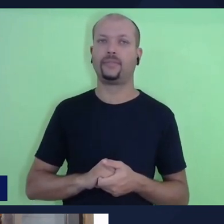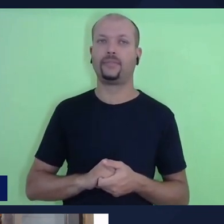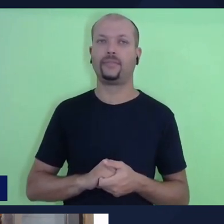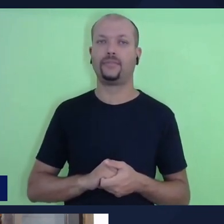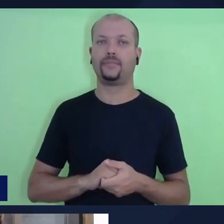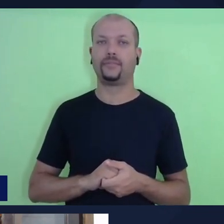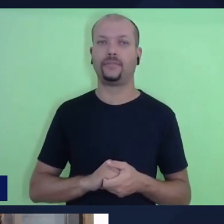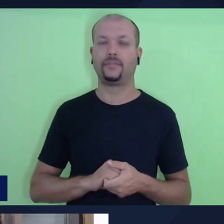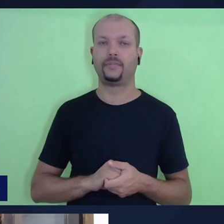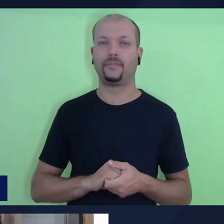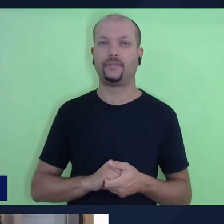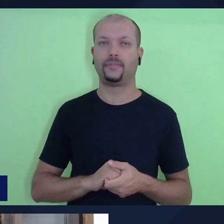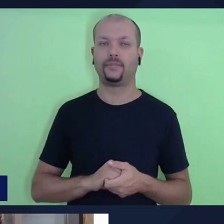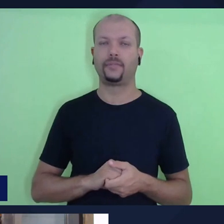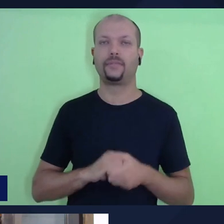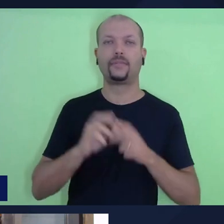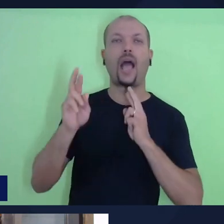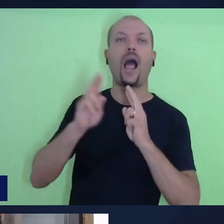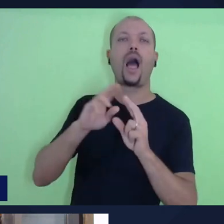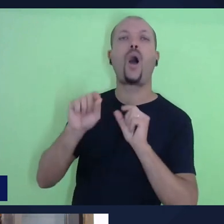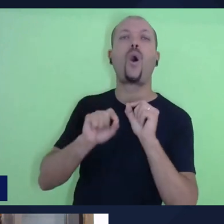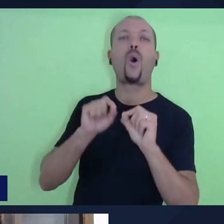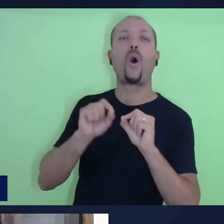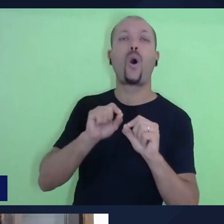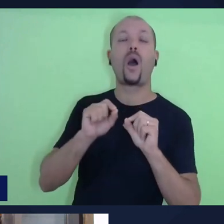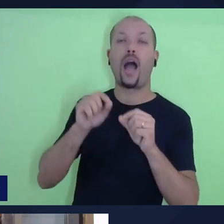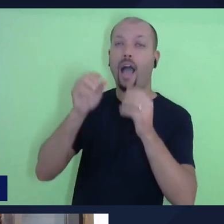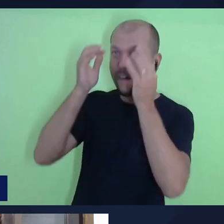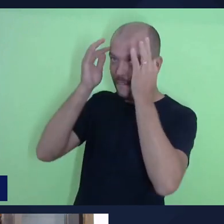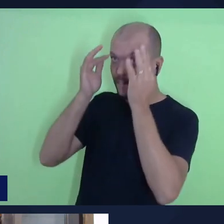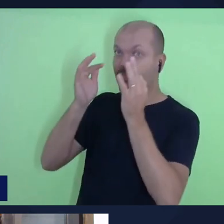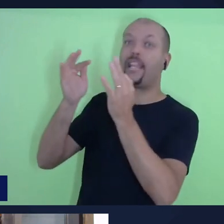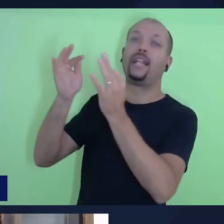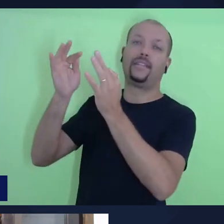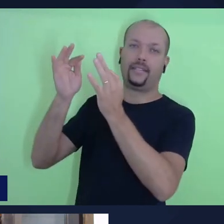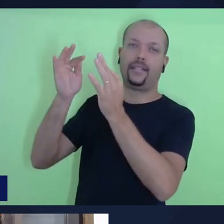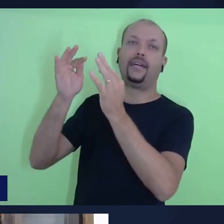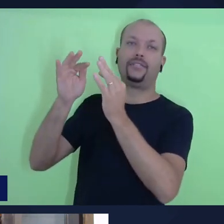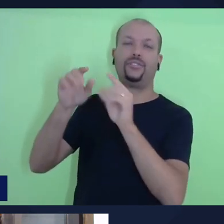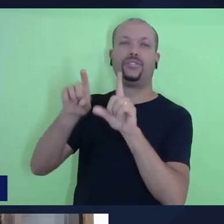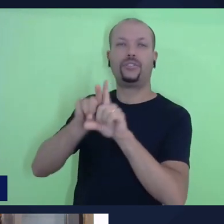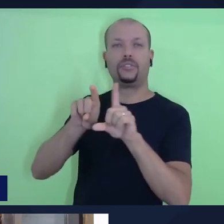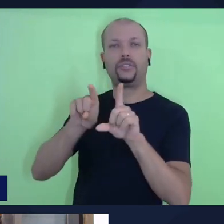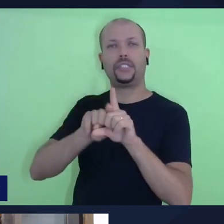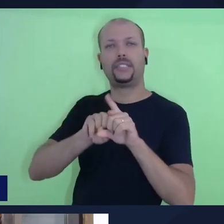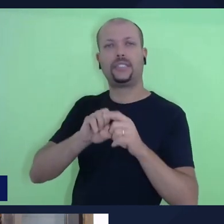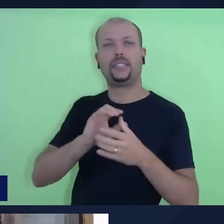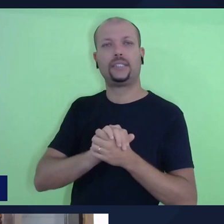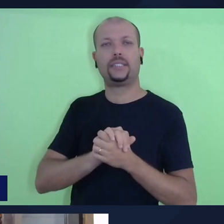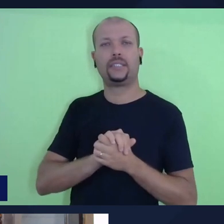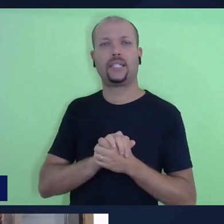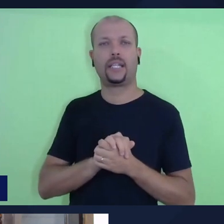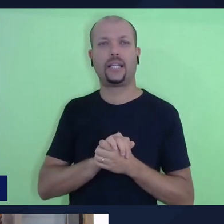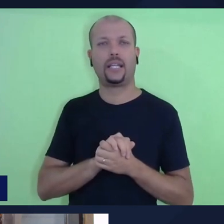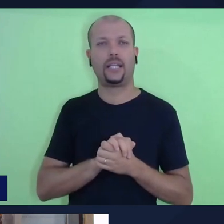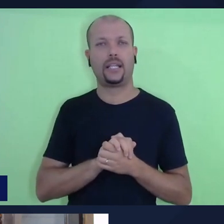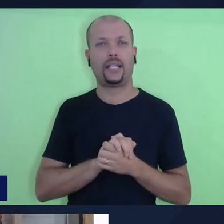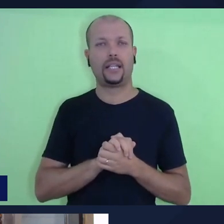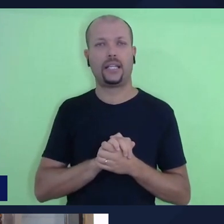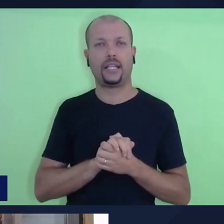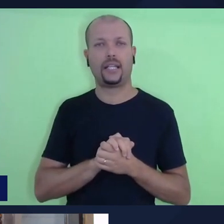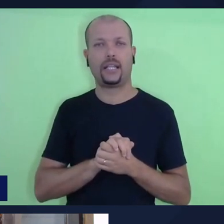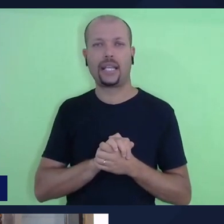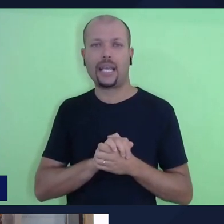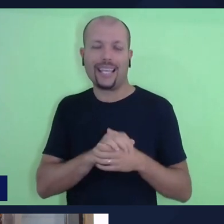A relação entre fidelidade, a relação entre benignidade,